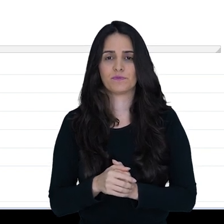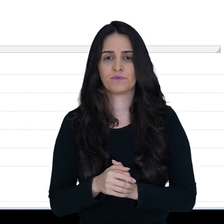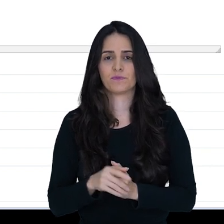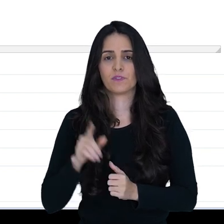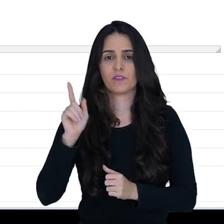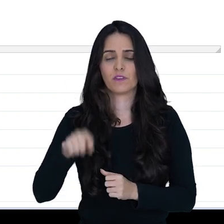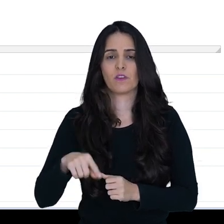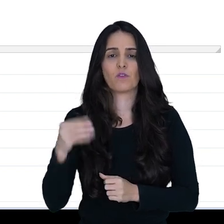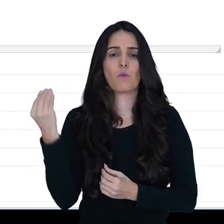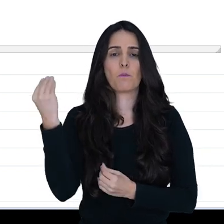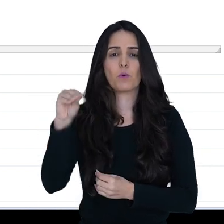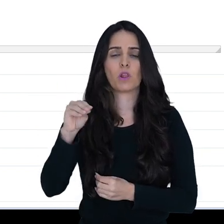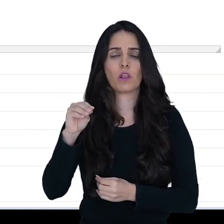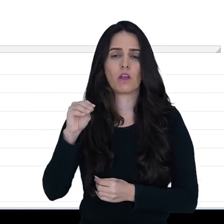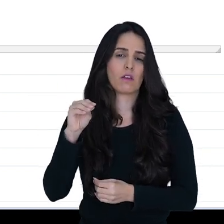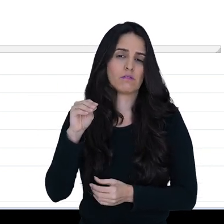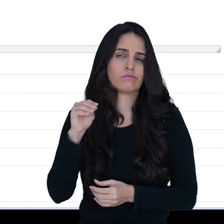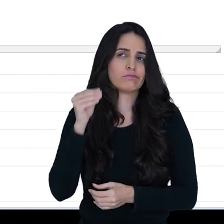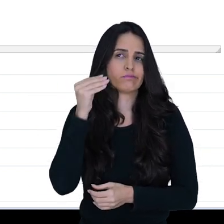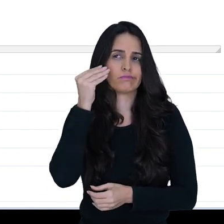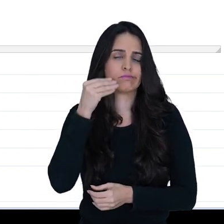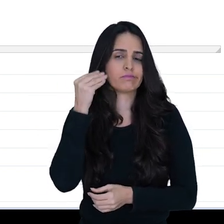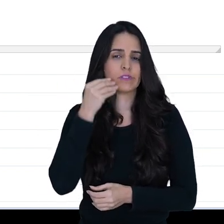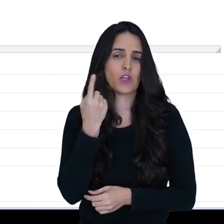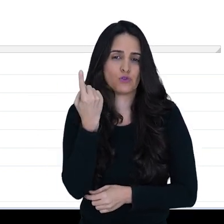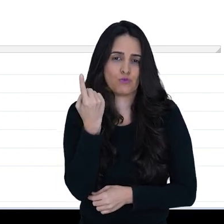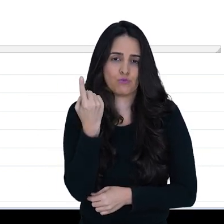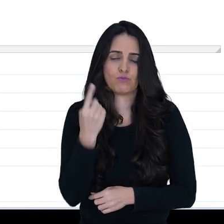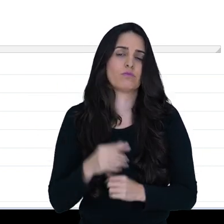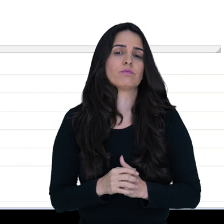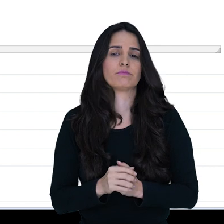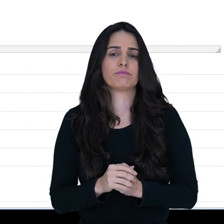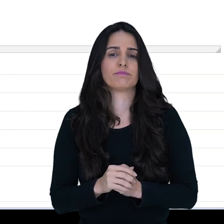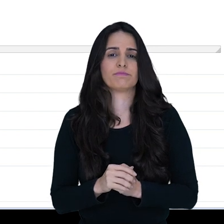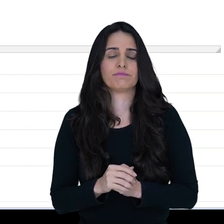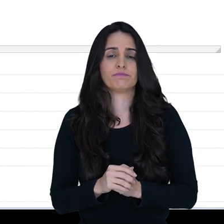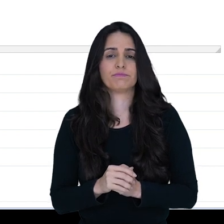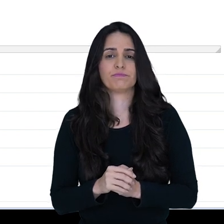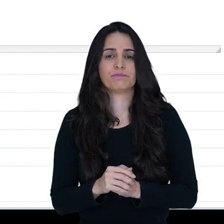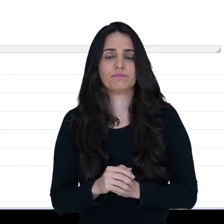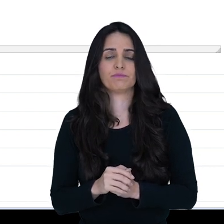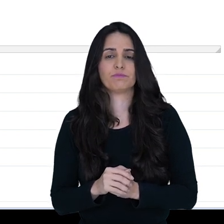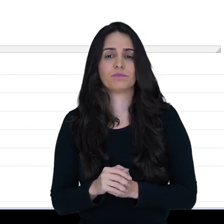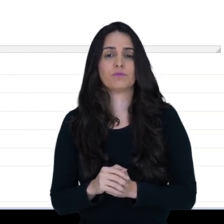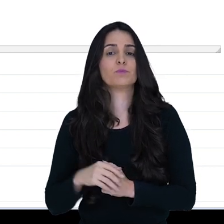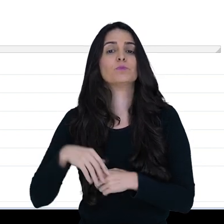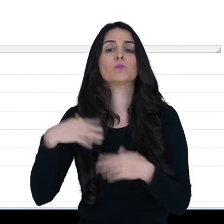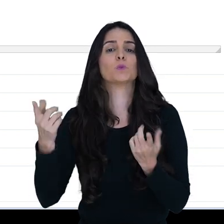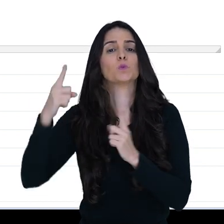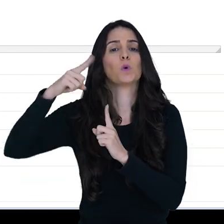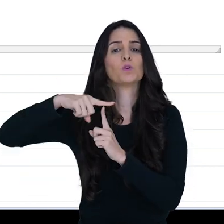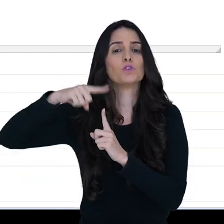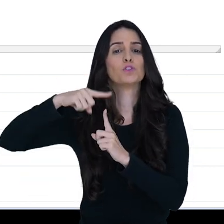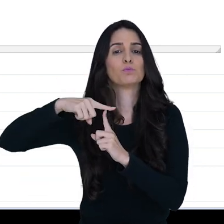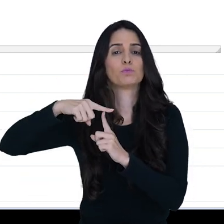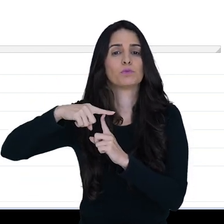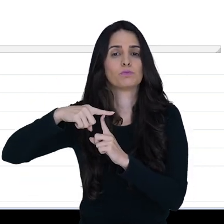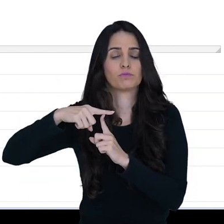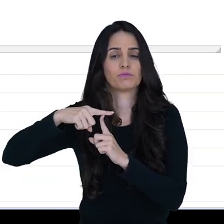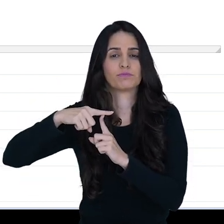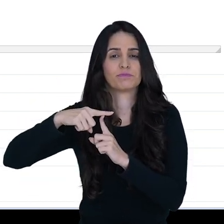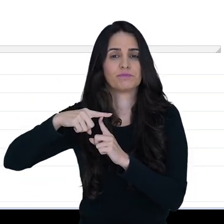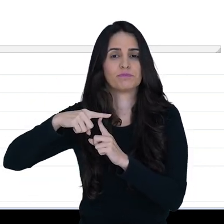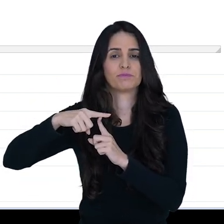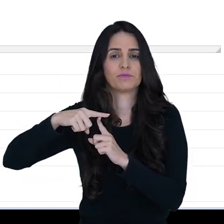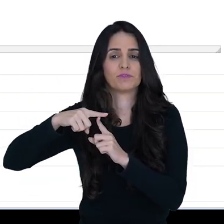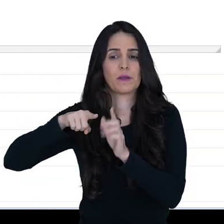colocar aqui pesquisa teste 1 e vou escolher o tipo de pesquisa